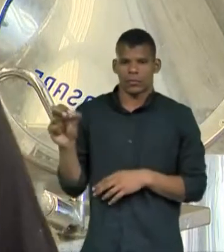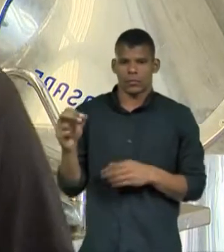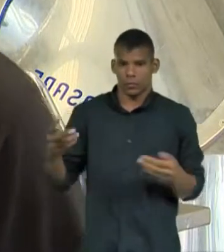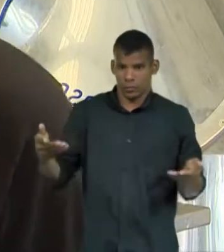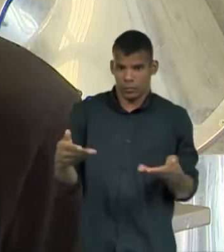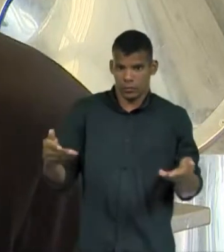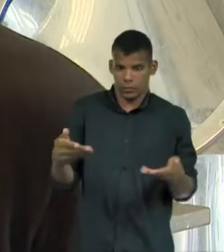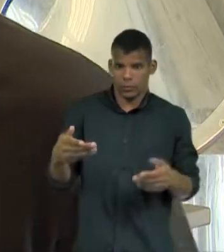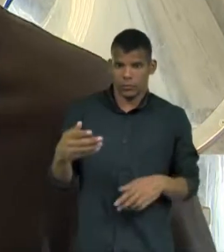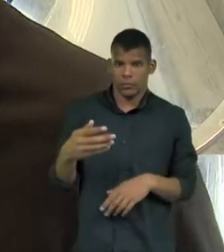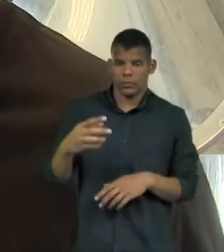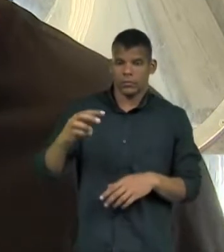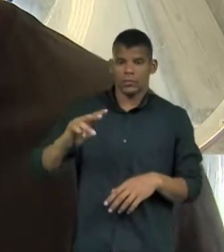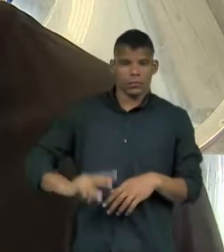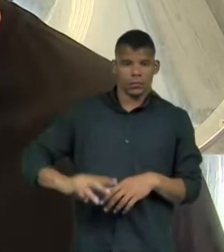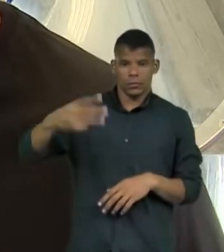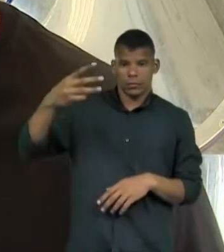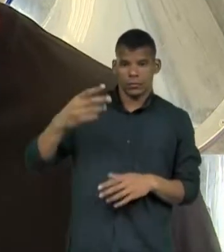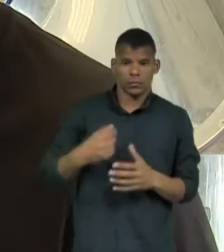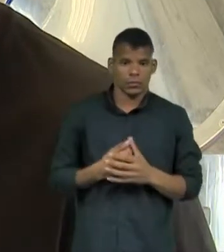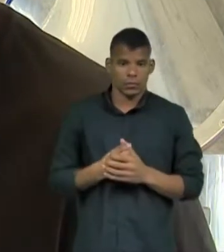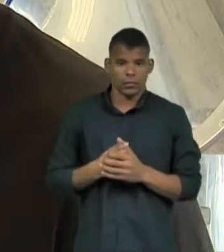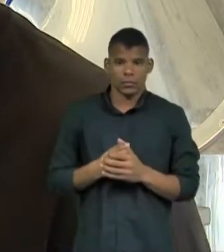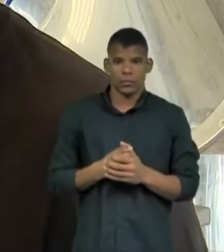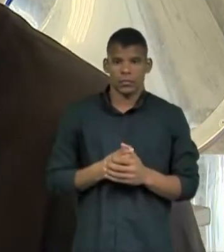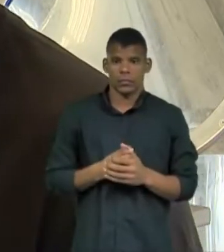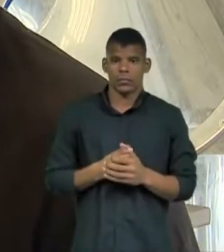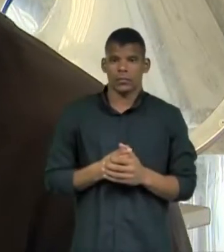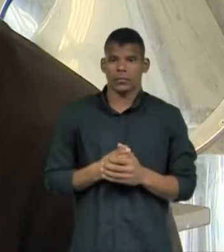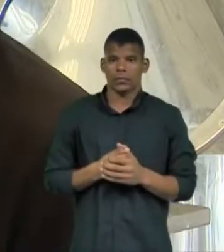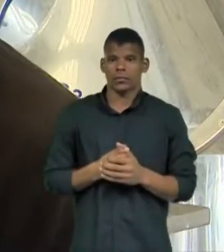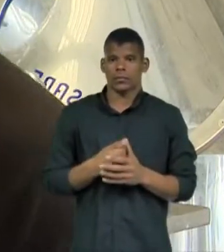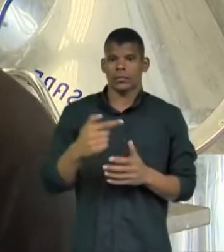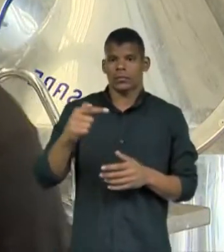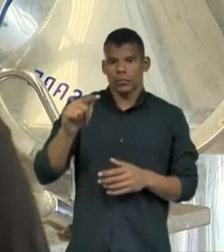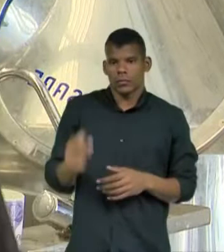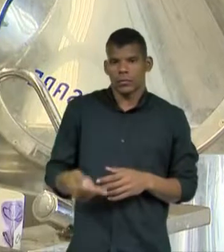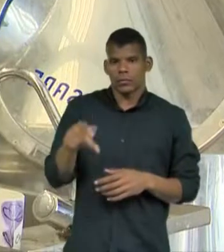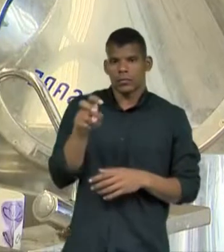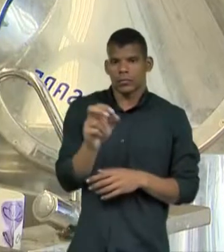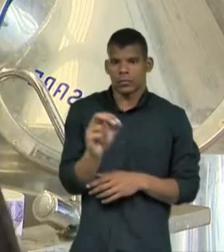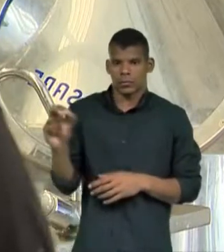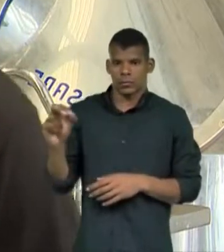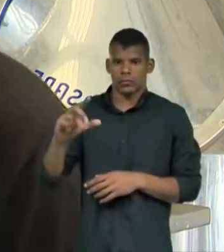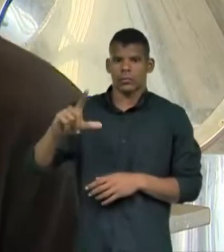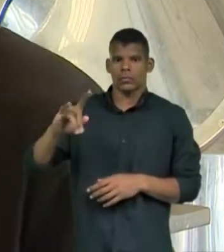triplicou. Em três anos, agora tem uma adega de 7.500 litros.